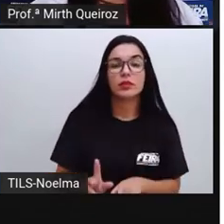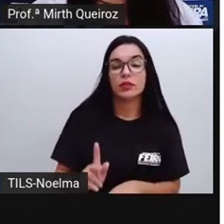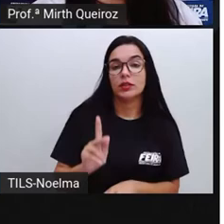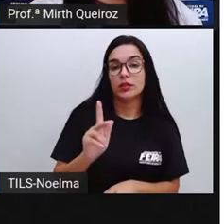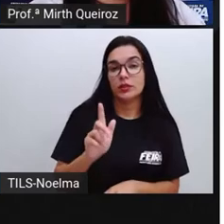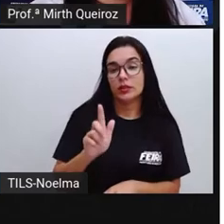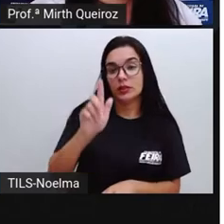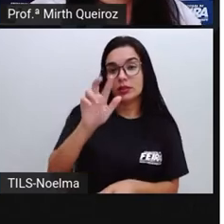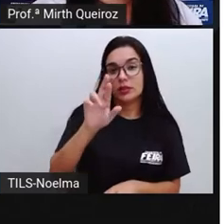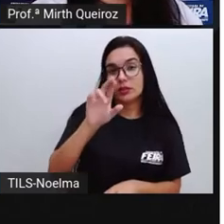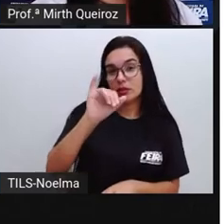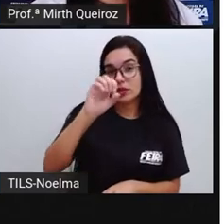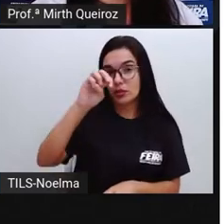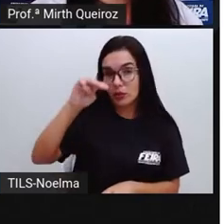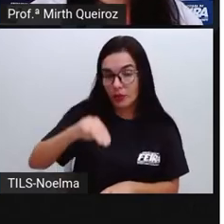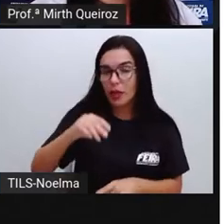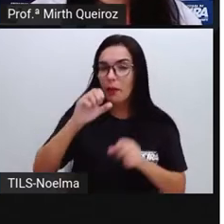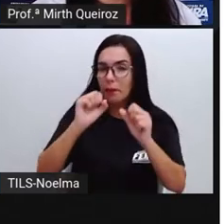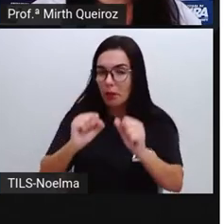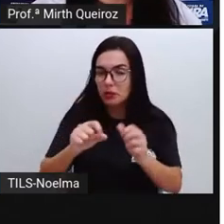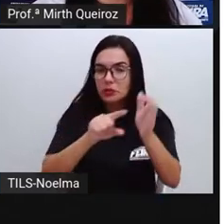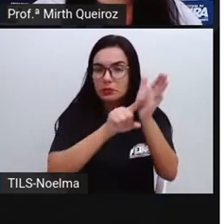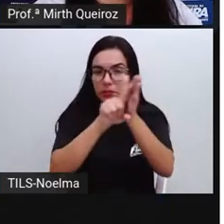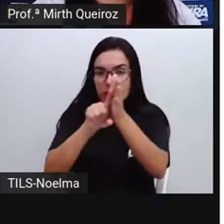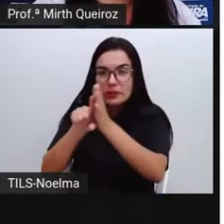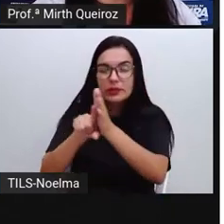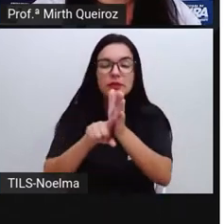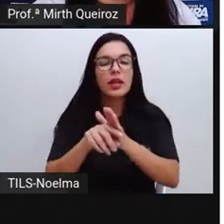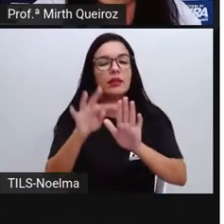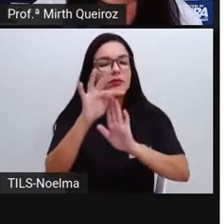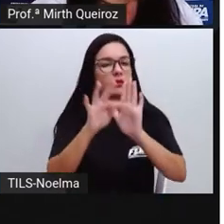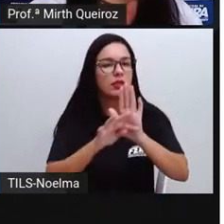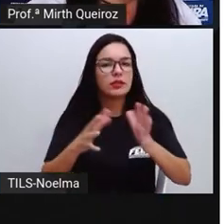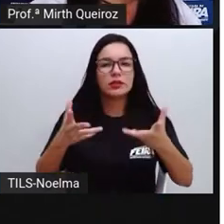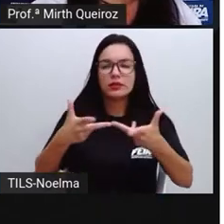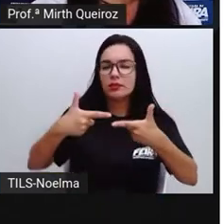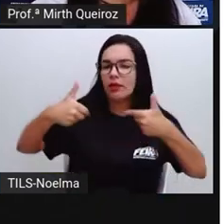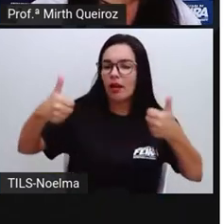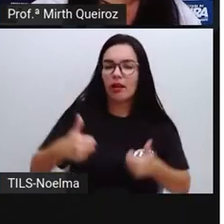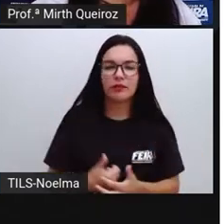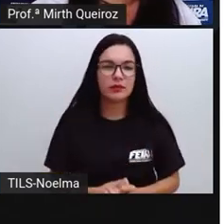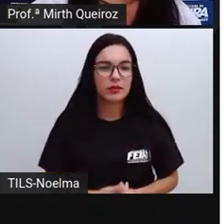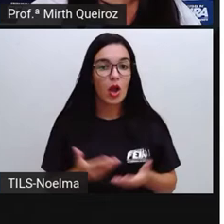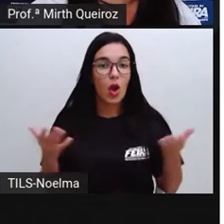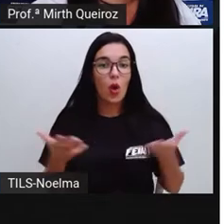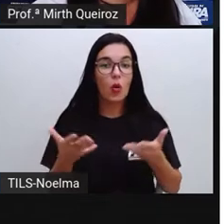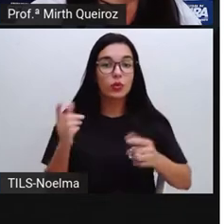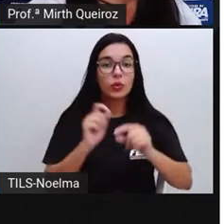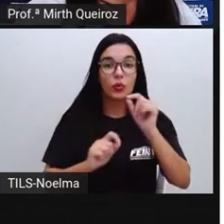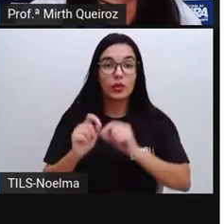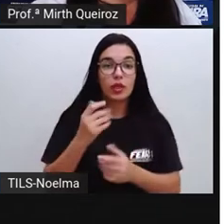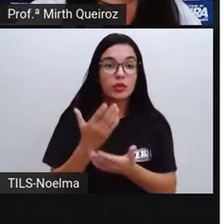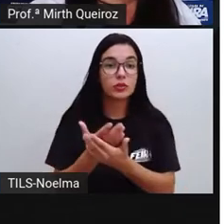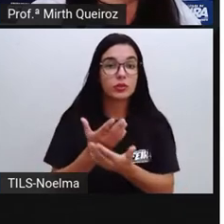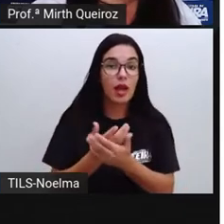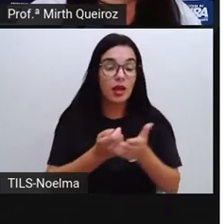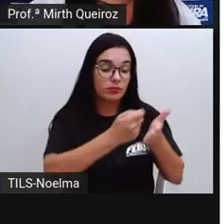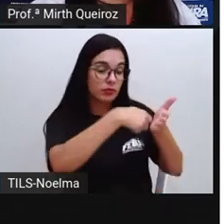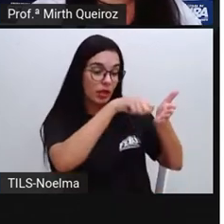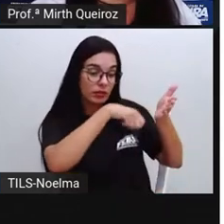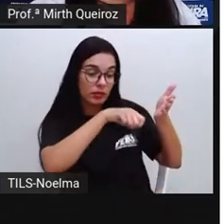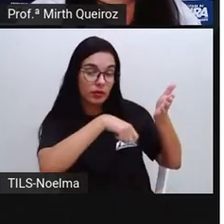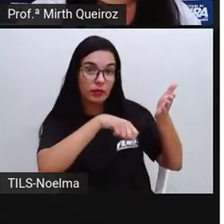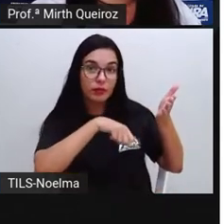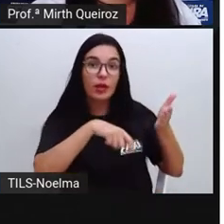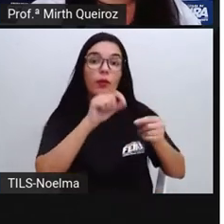procuram aí outros textos. São textos maravilhosos, certo? E hoje nós iremos estudar ortografia